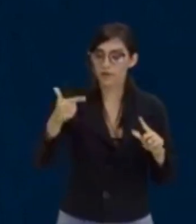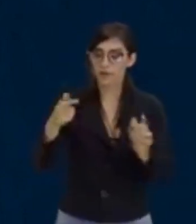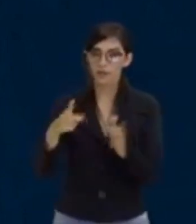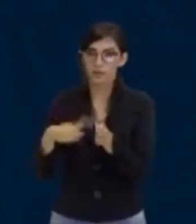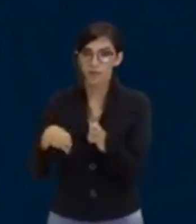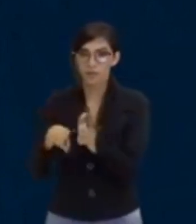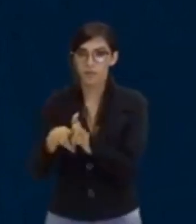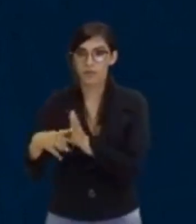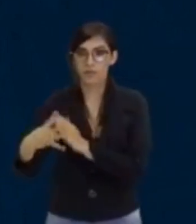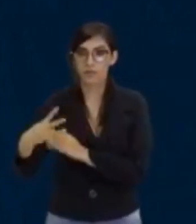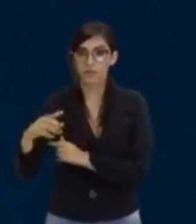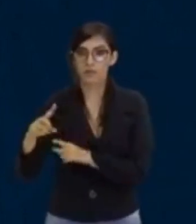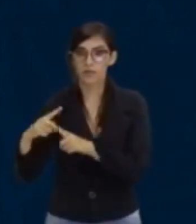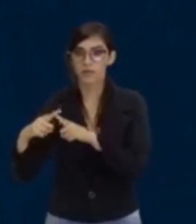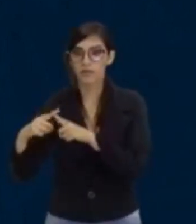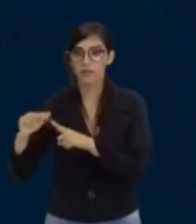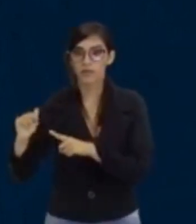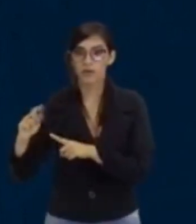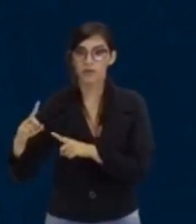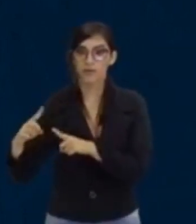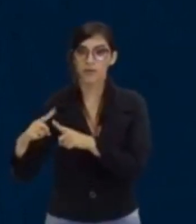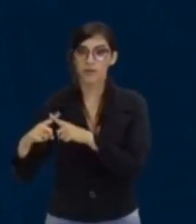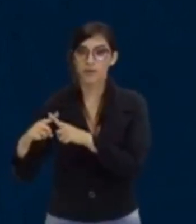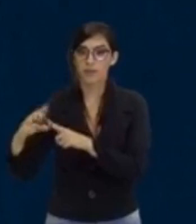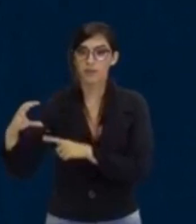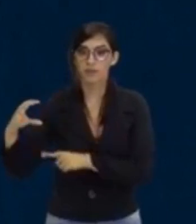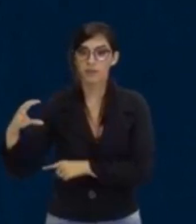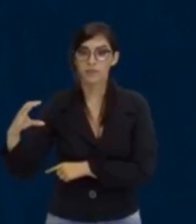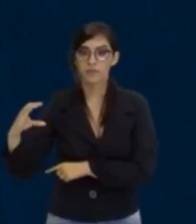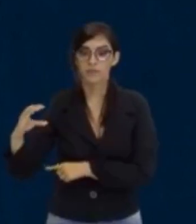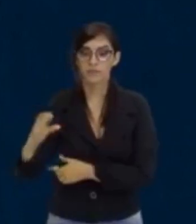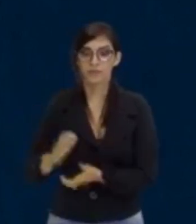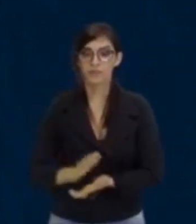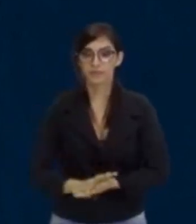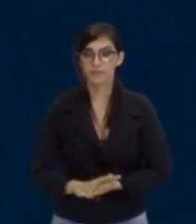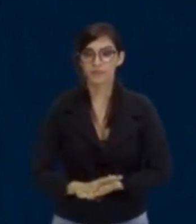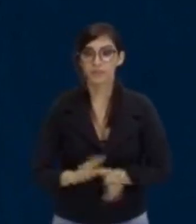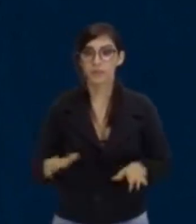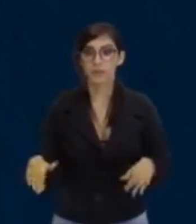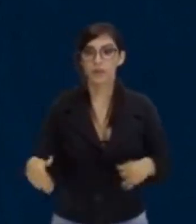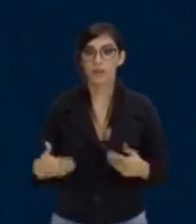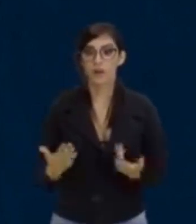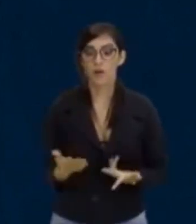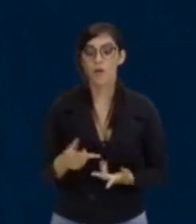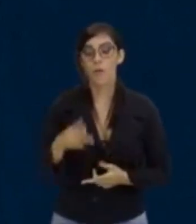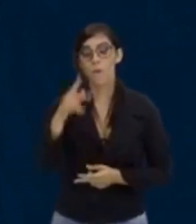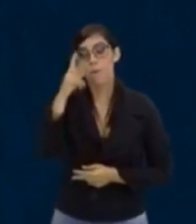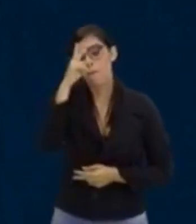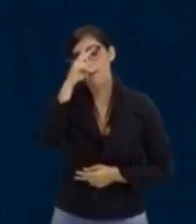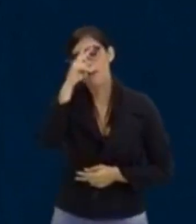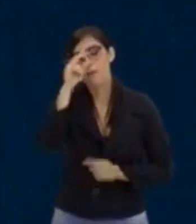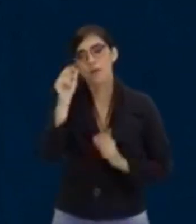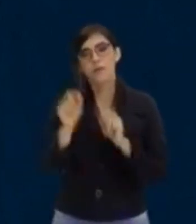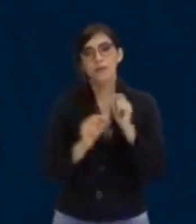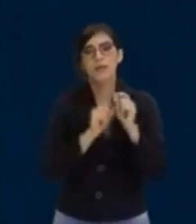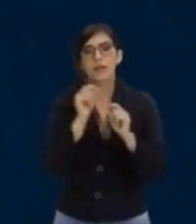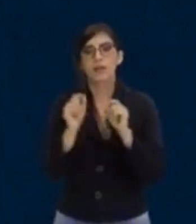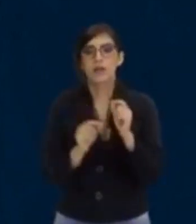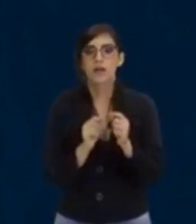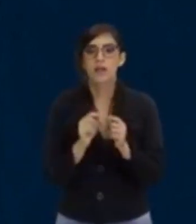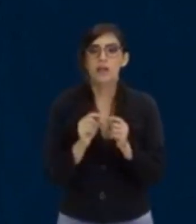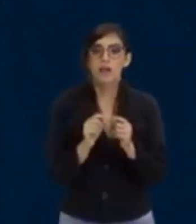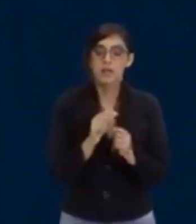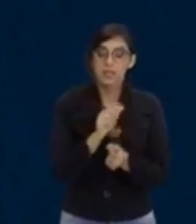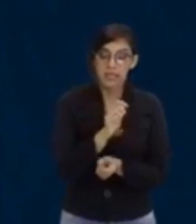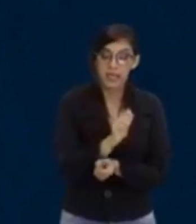4 vezes a vezes c, tá? Então, vamos lembrar o quê? Que o a, ele tá